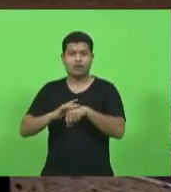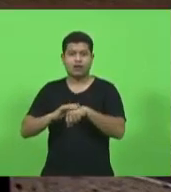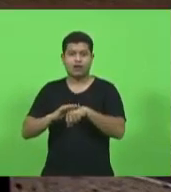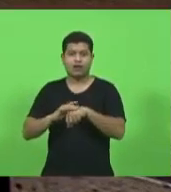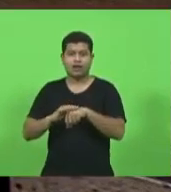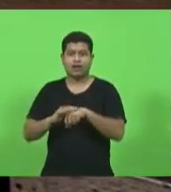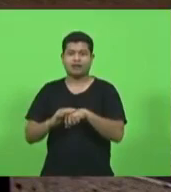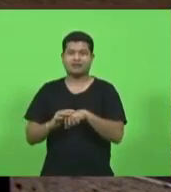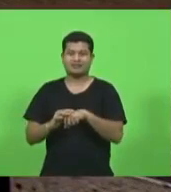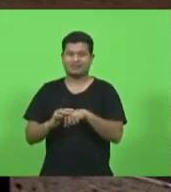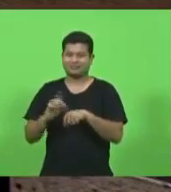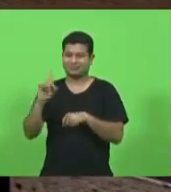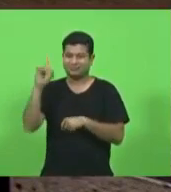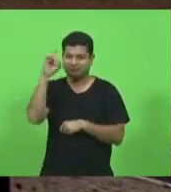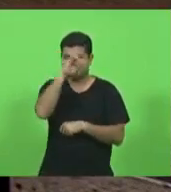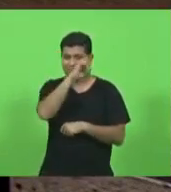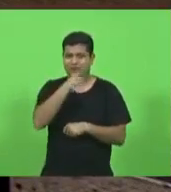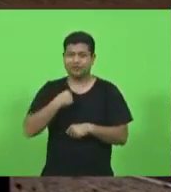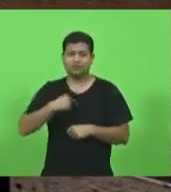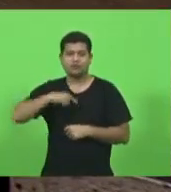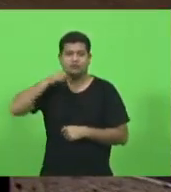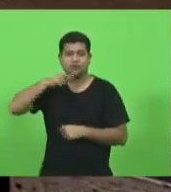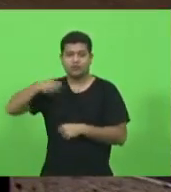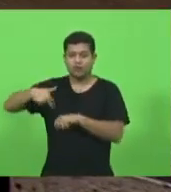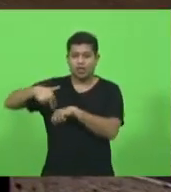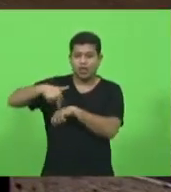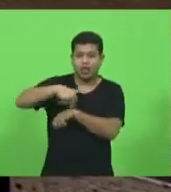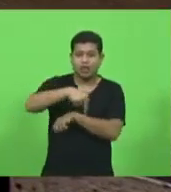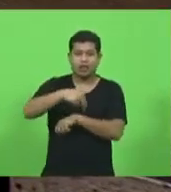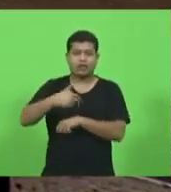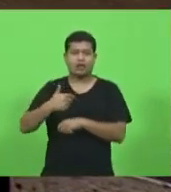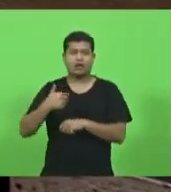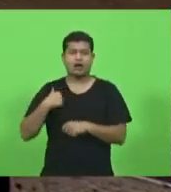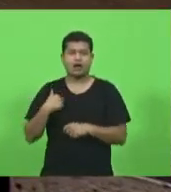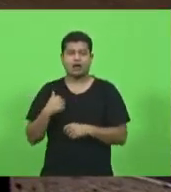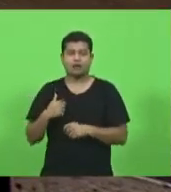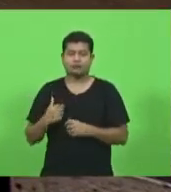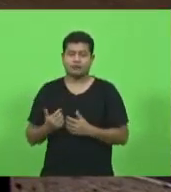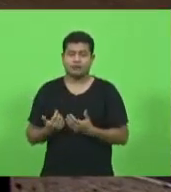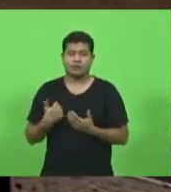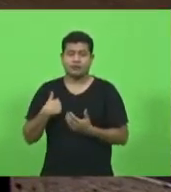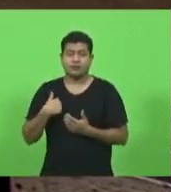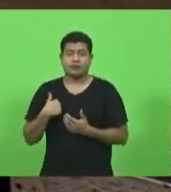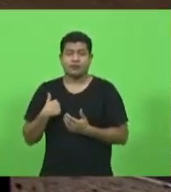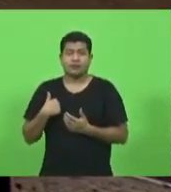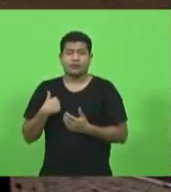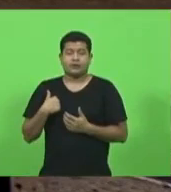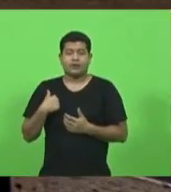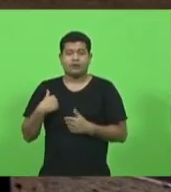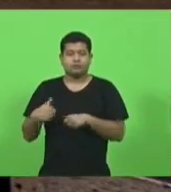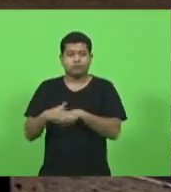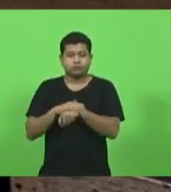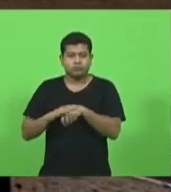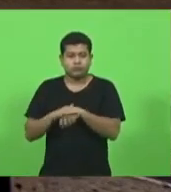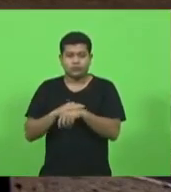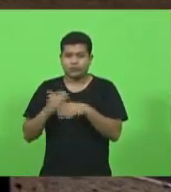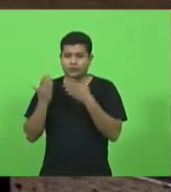incapacitam a locomoção. E eu conversei com o governador, Carlos Moisés,